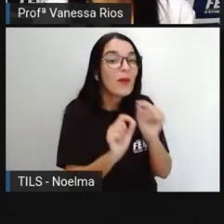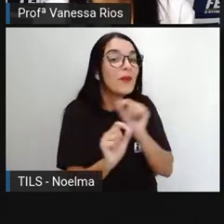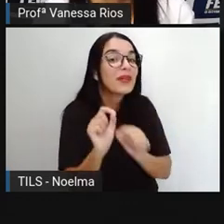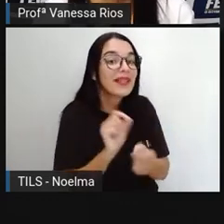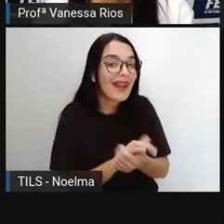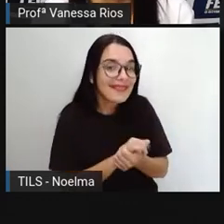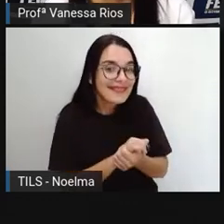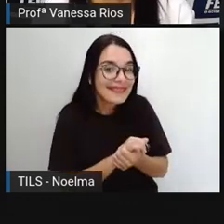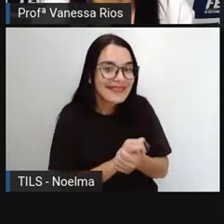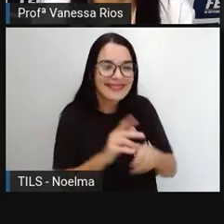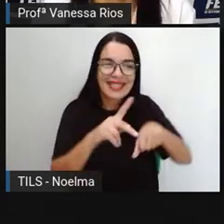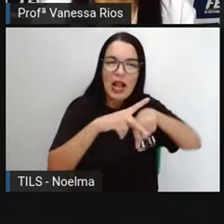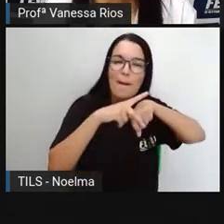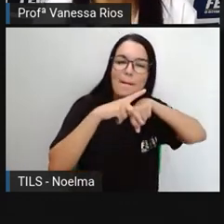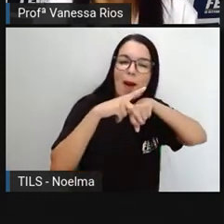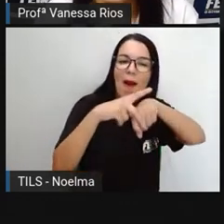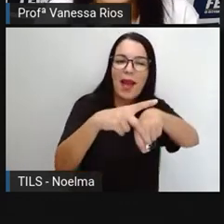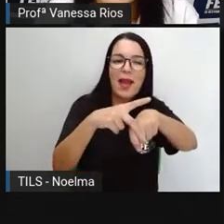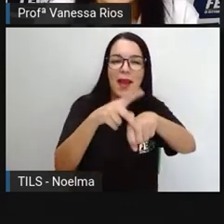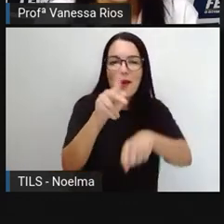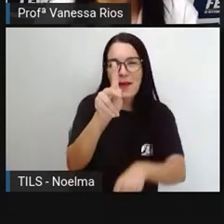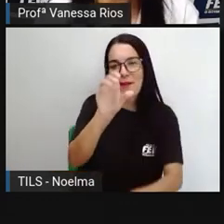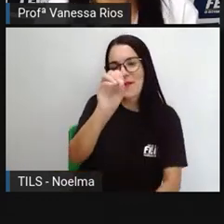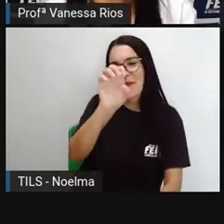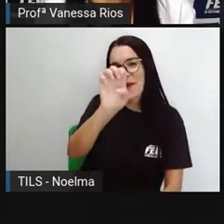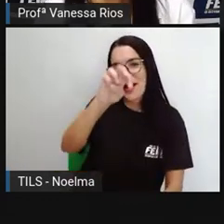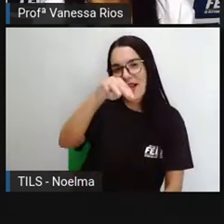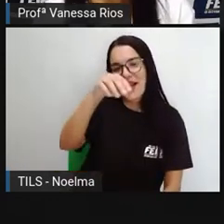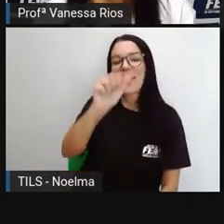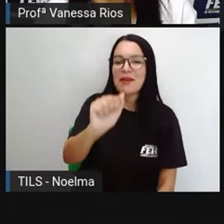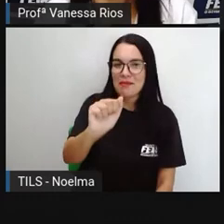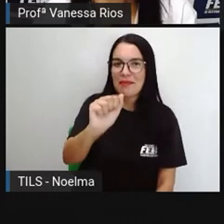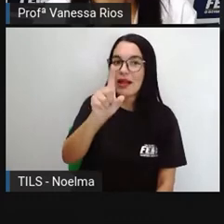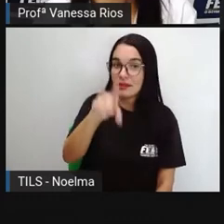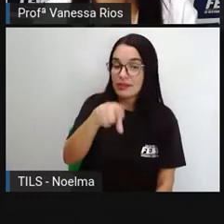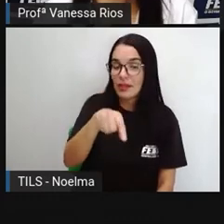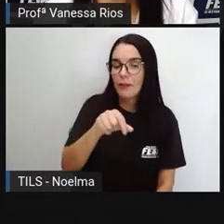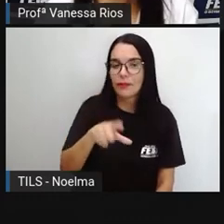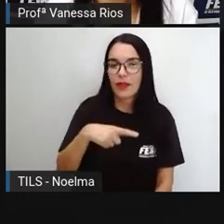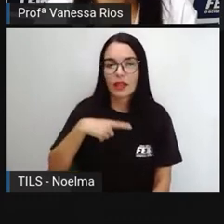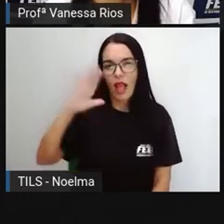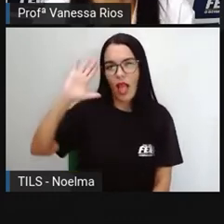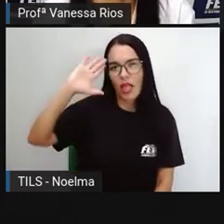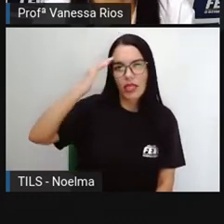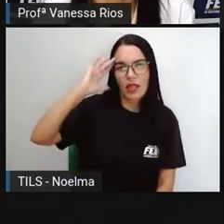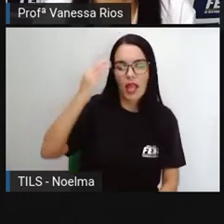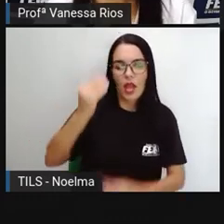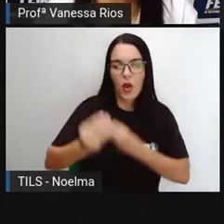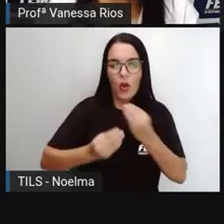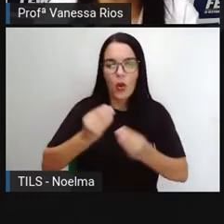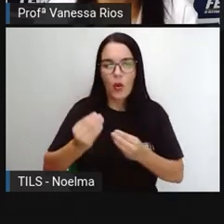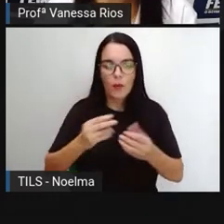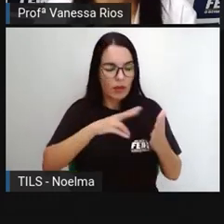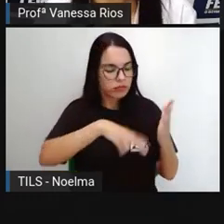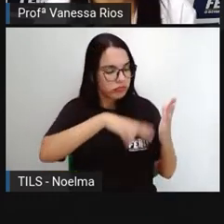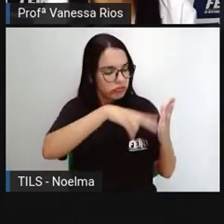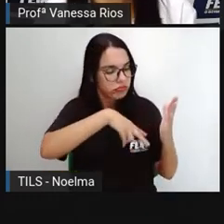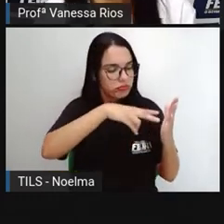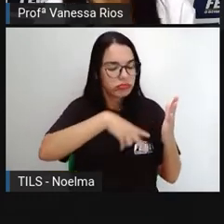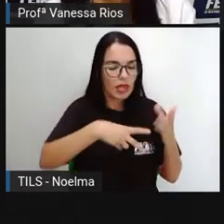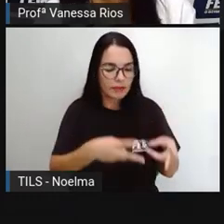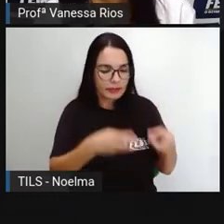observar principalmente o poema, é entender como a leitura e a percepção e a organização